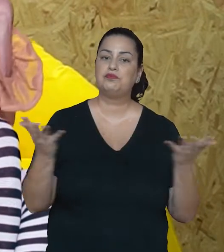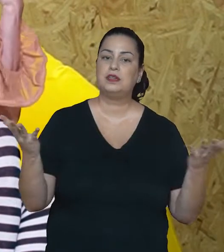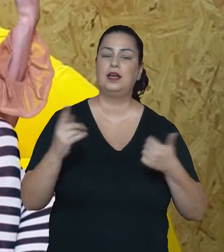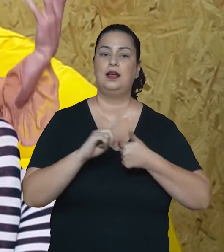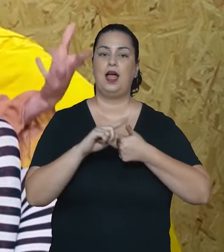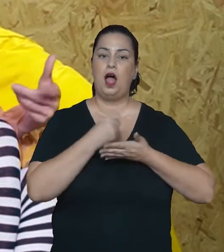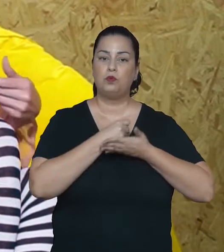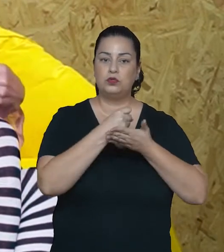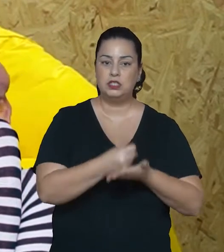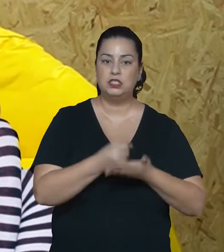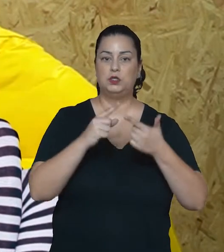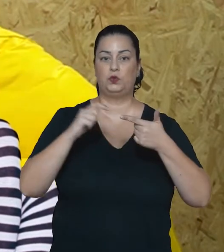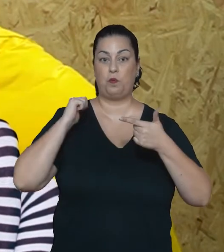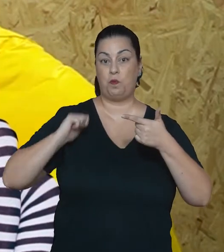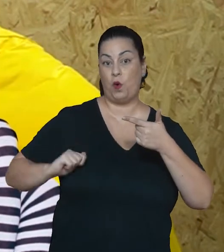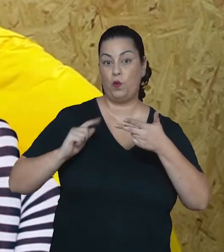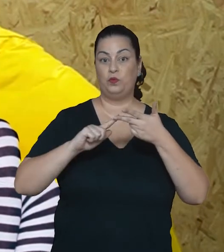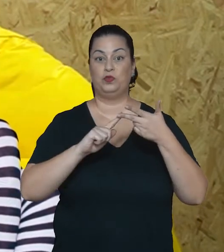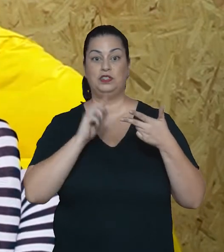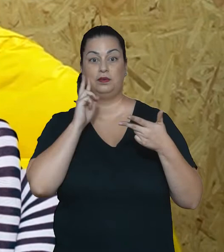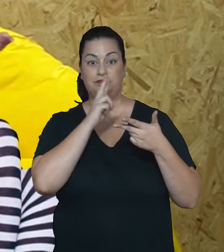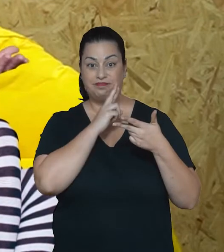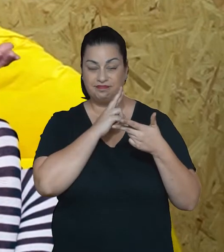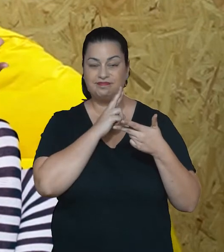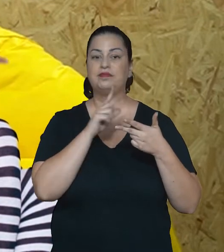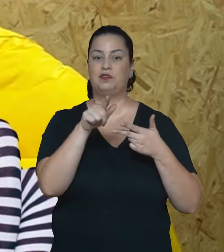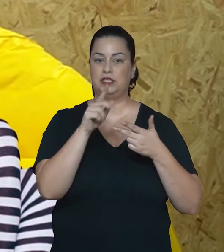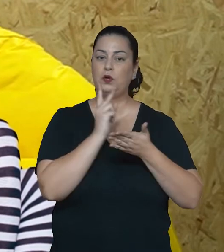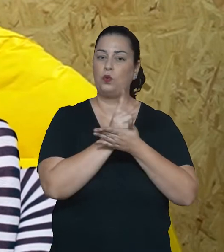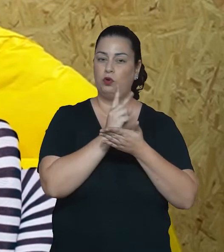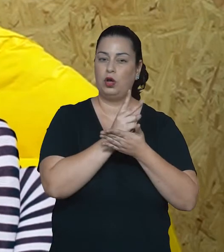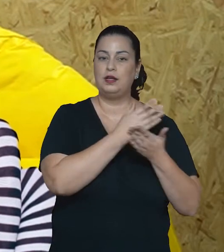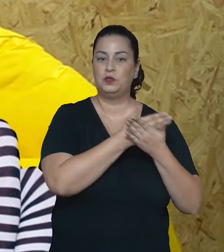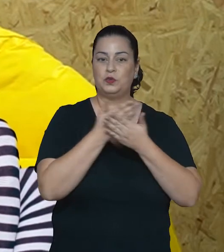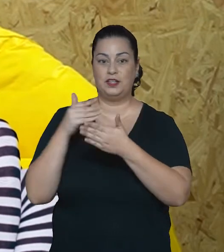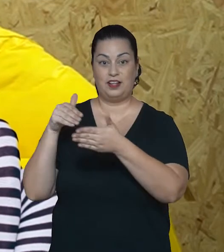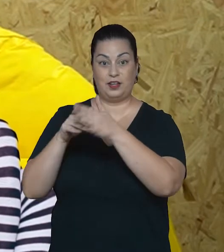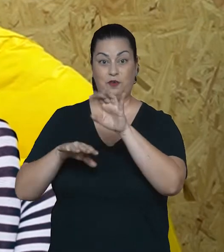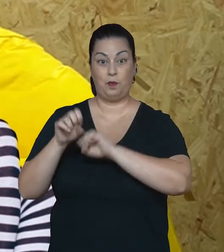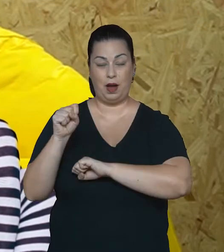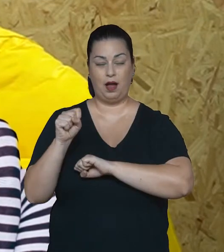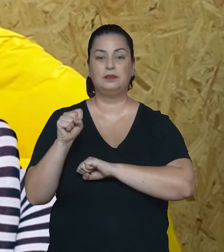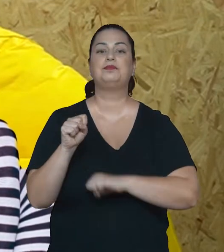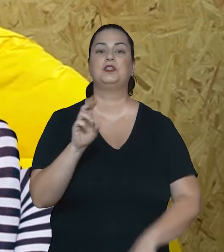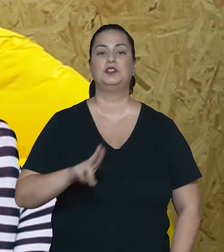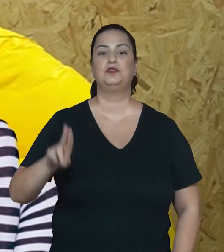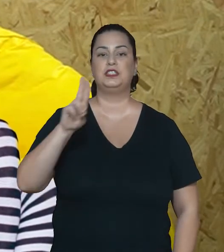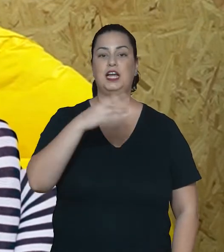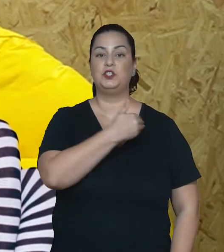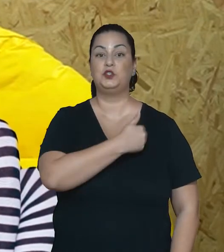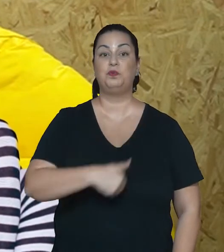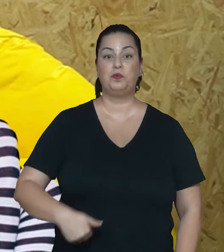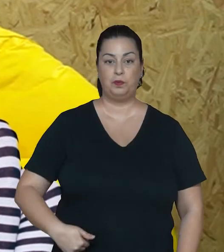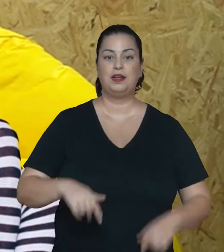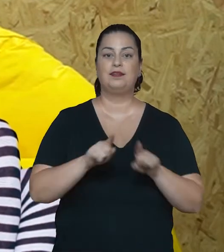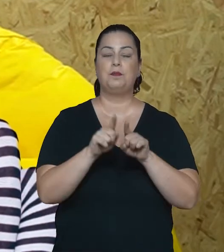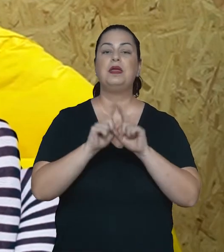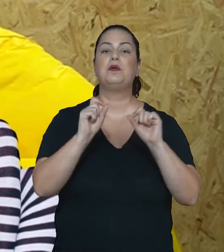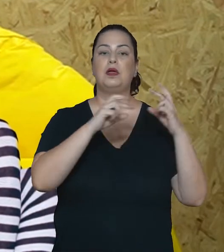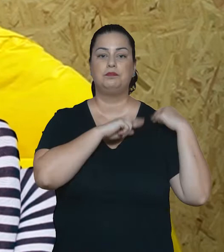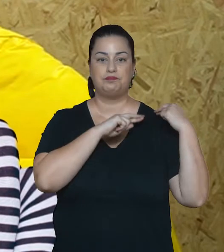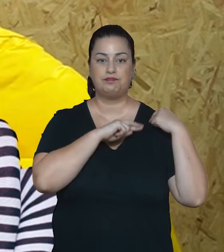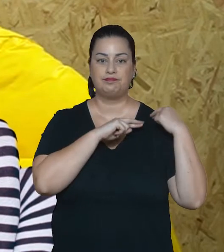auxílios, alimentação, bolsas, recursos que você precisa para se manter aqui na jornada, a universidade pública é